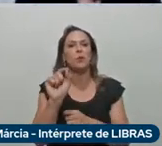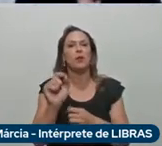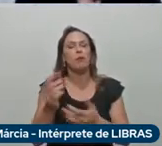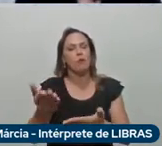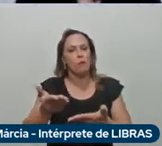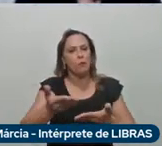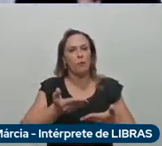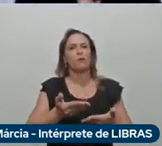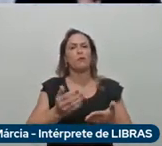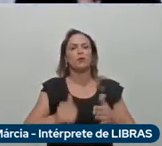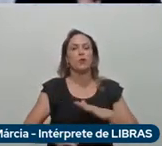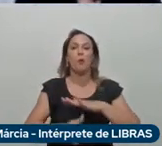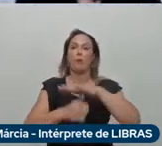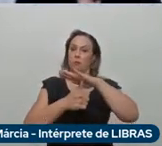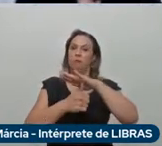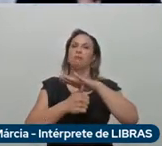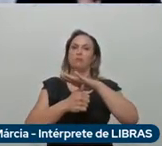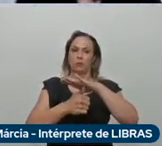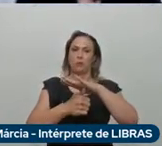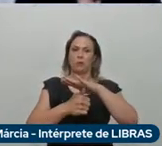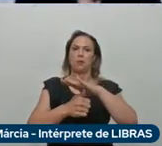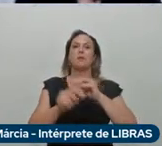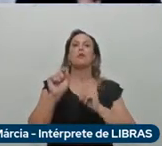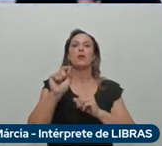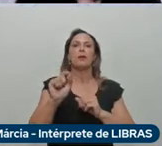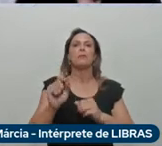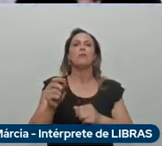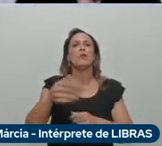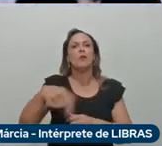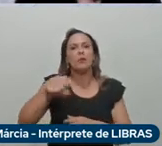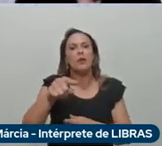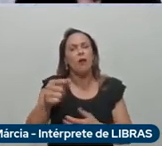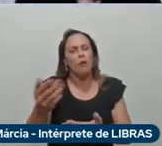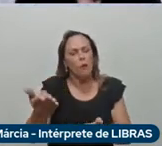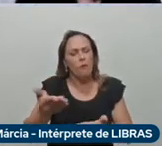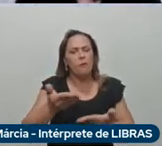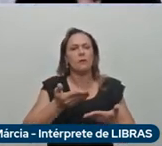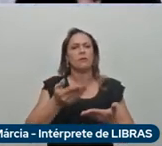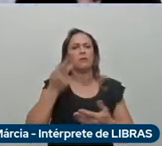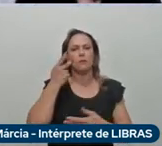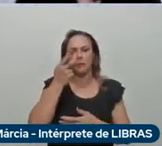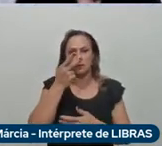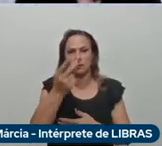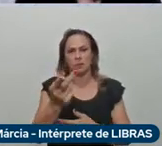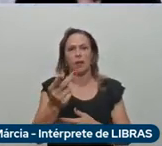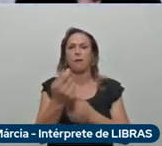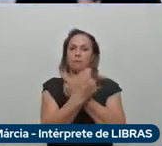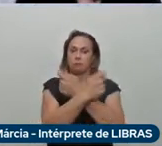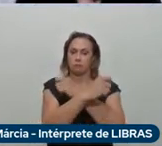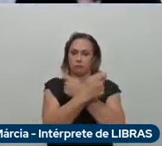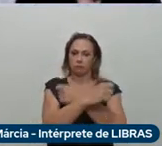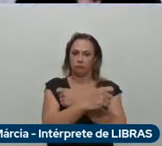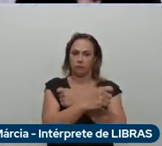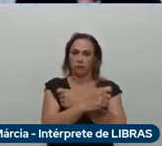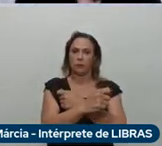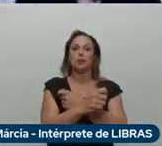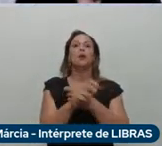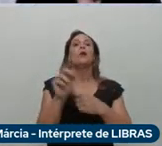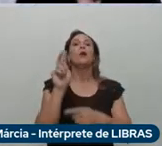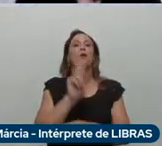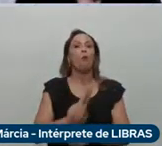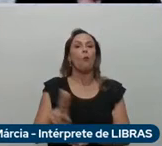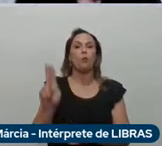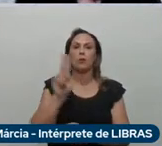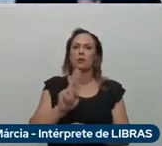reitor reforça o convite para que o senhor venha nos visitar na PUC Minas, além de ser uma universidade com essa